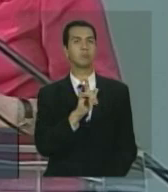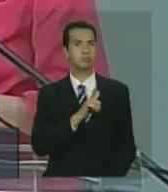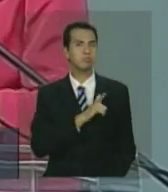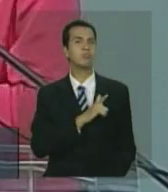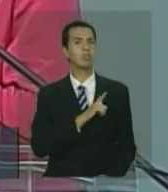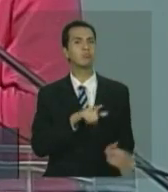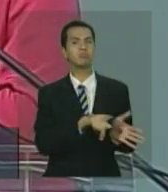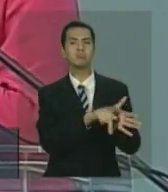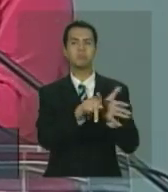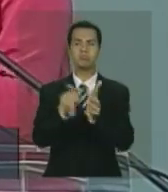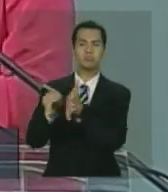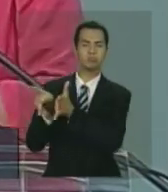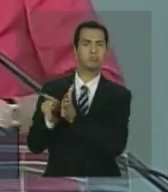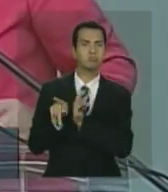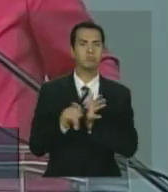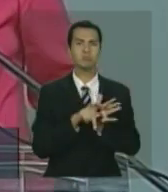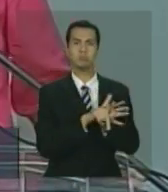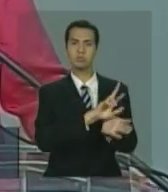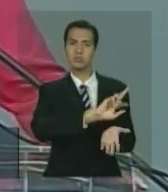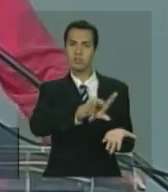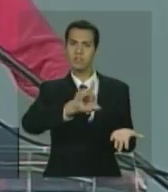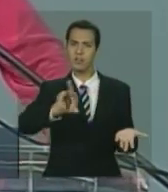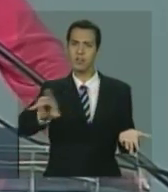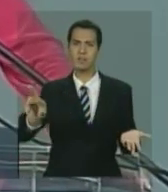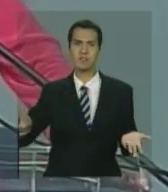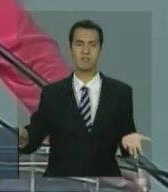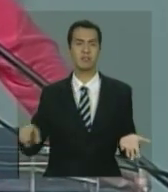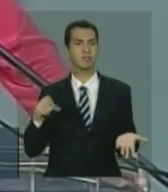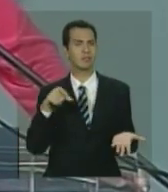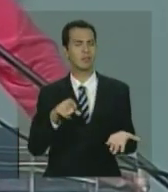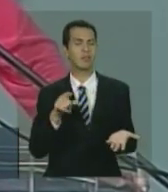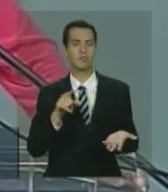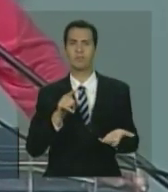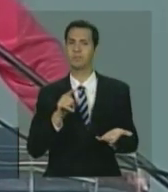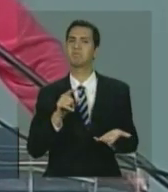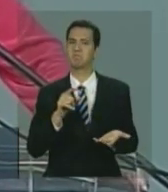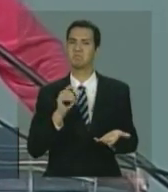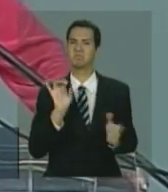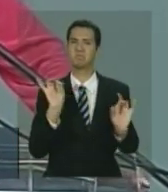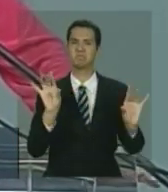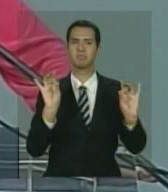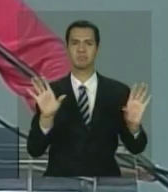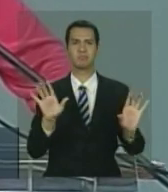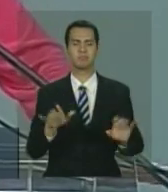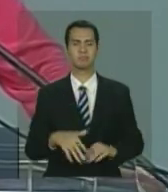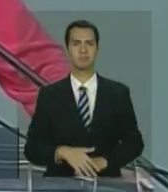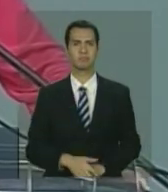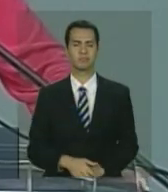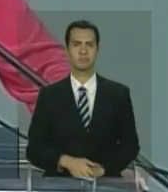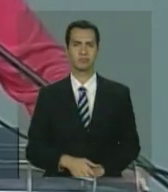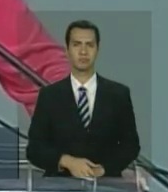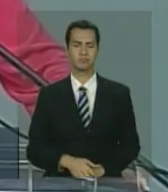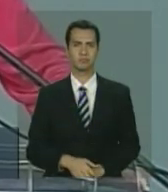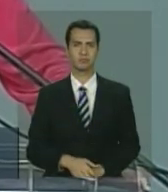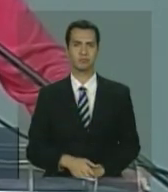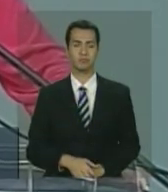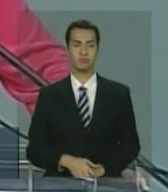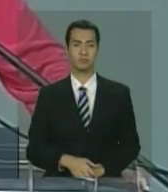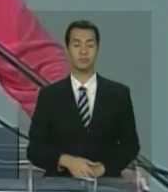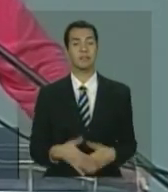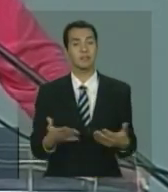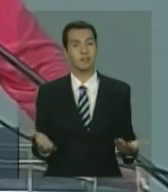talvez isso seja uma das coisas mais fantásticas. Porém, se essa